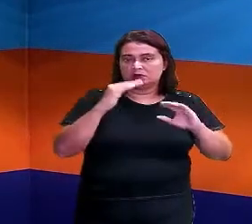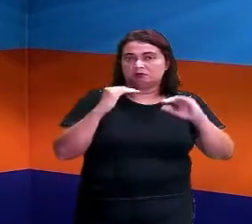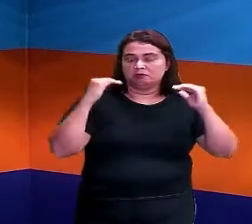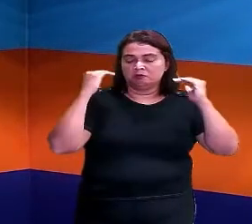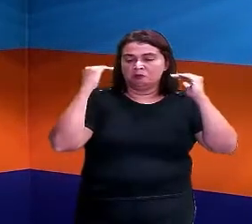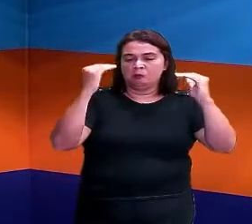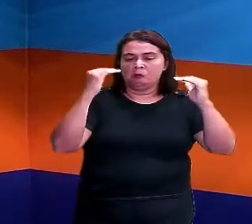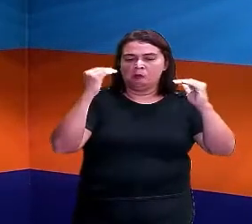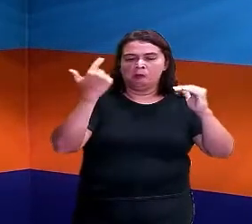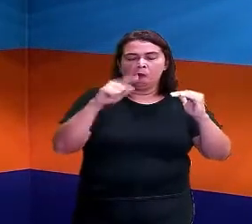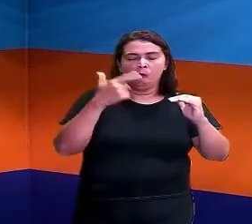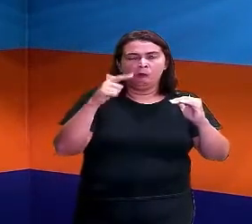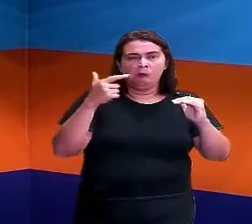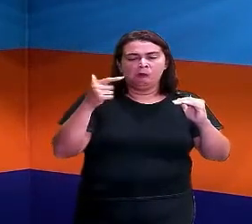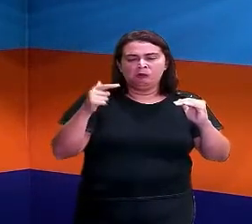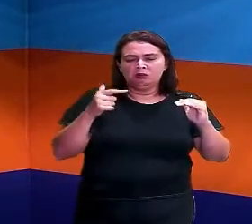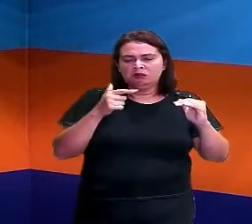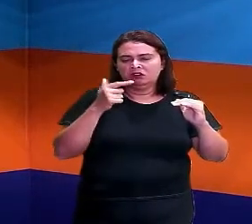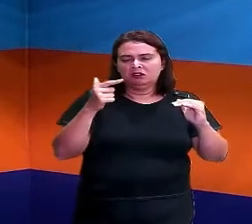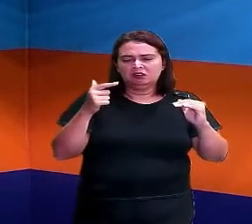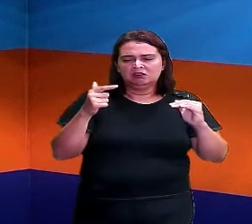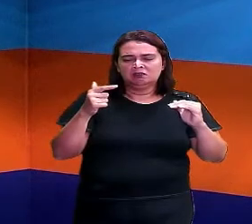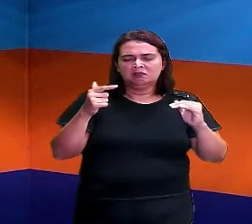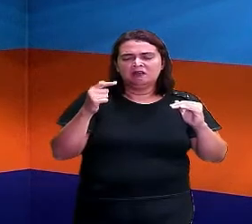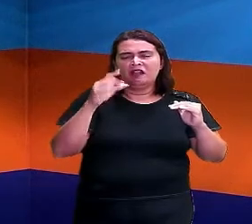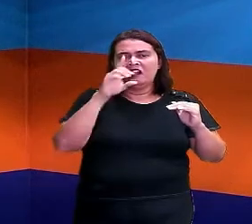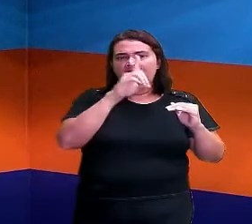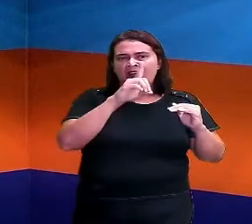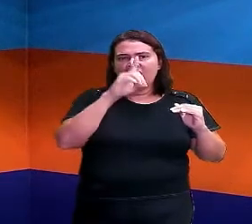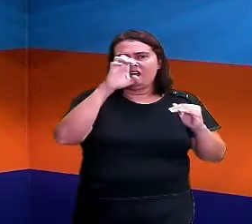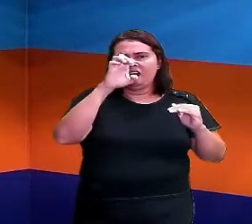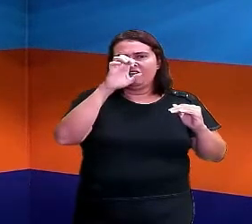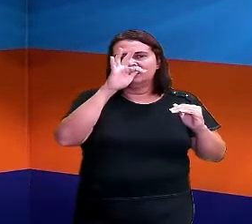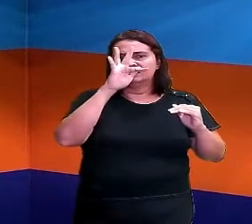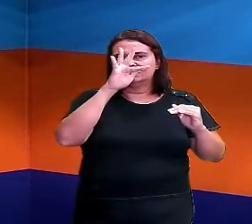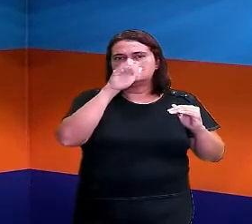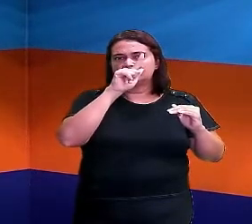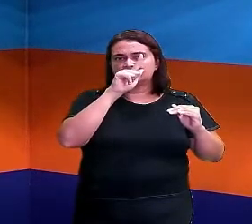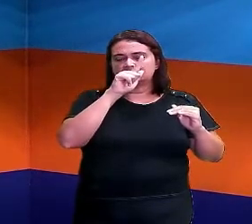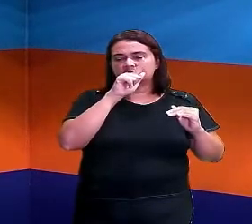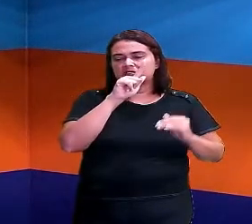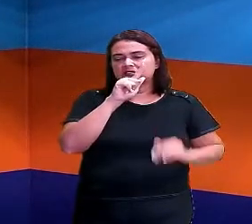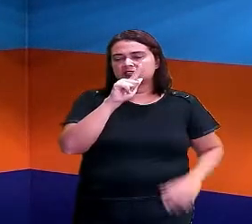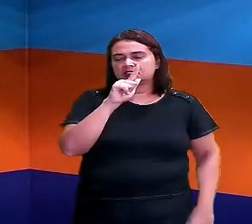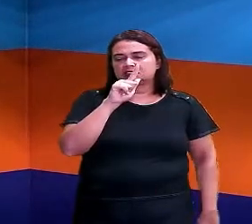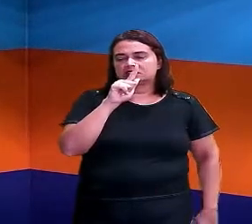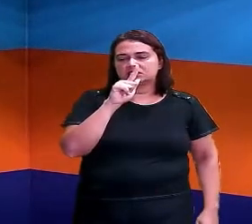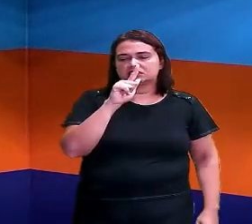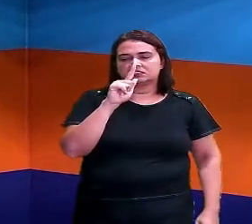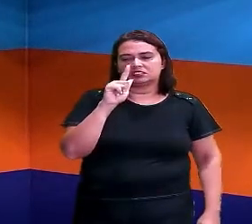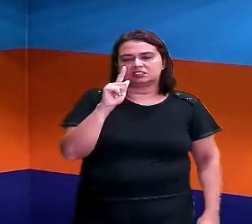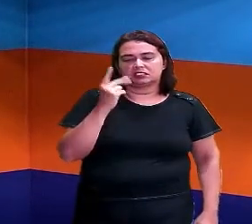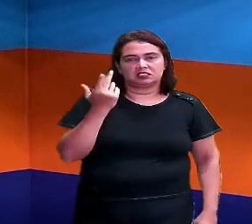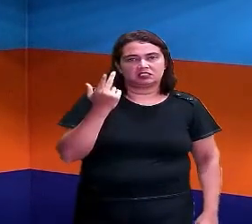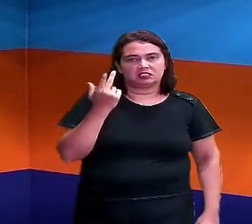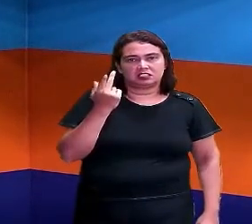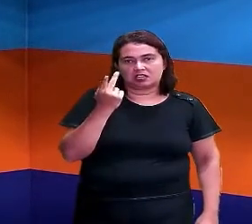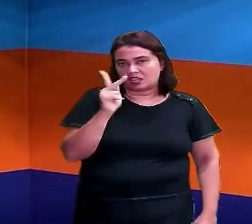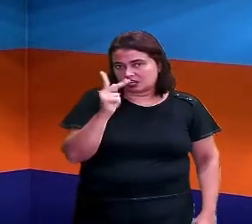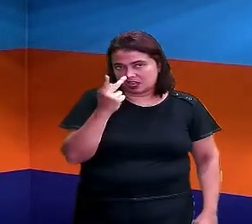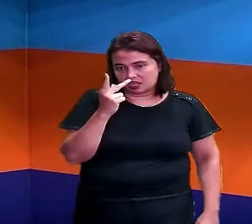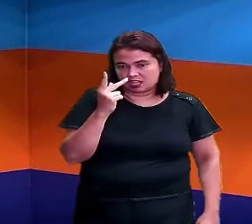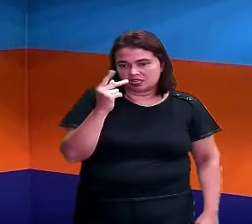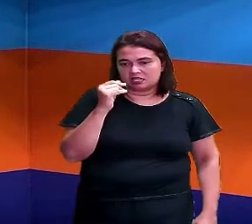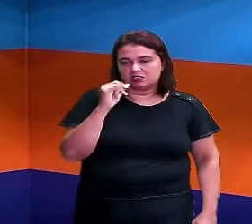cima não tem nenhuma imagem que inicie com D, com E, com F, com G,